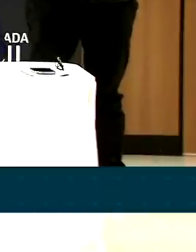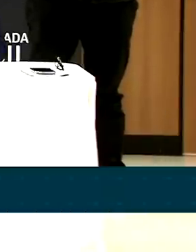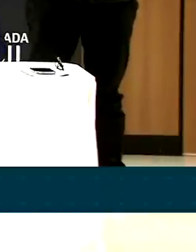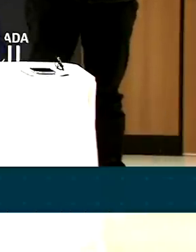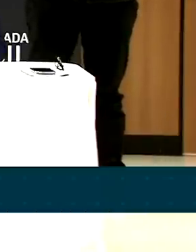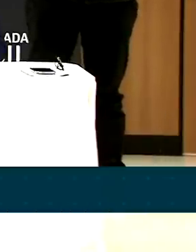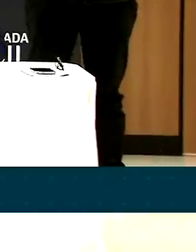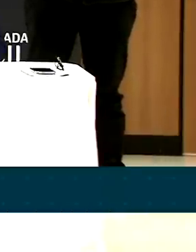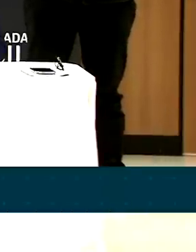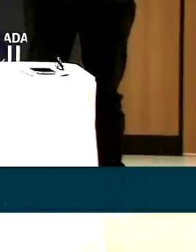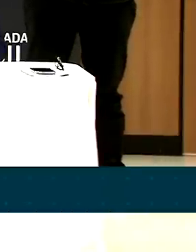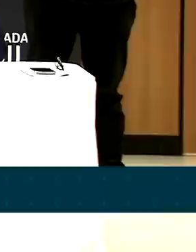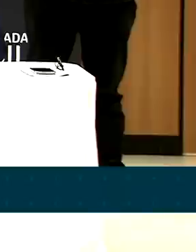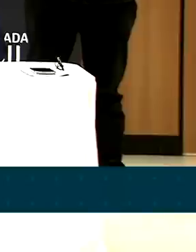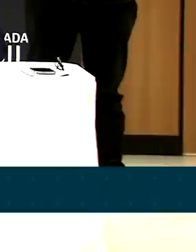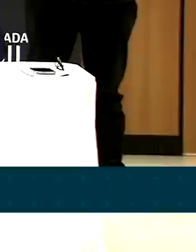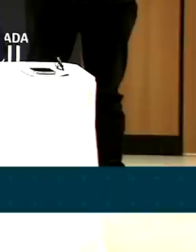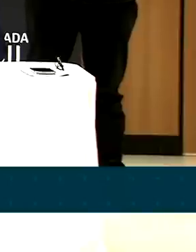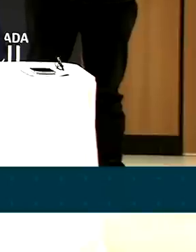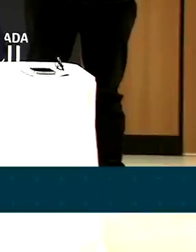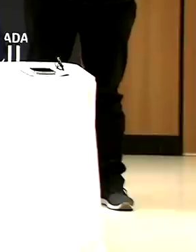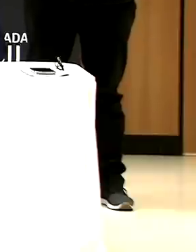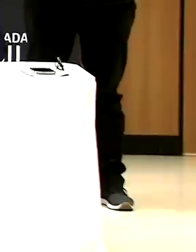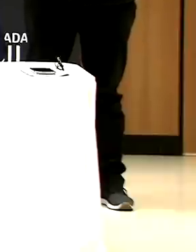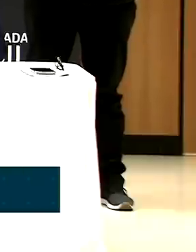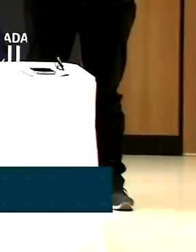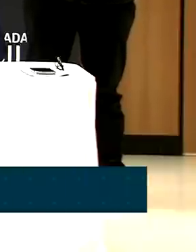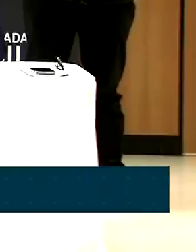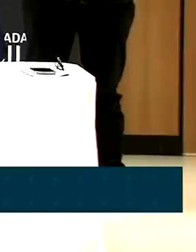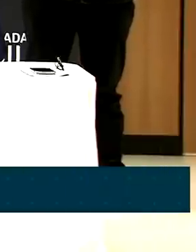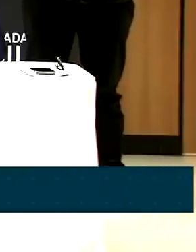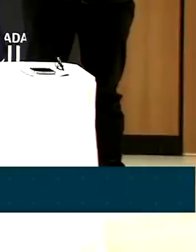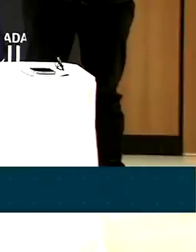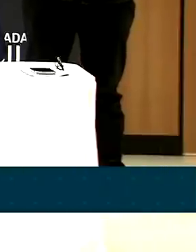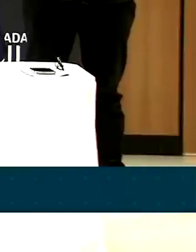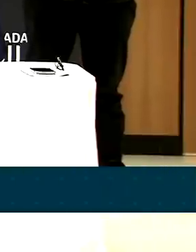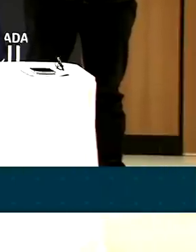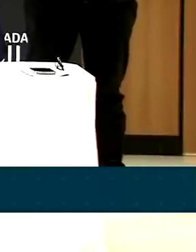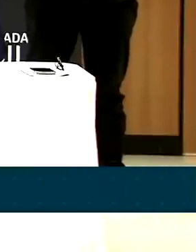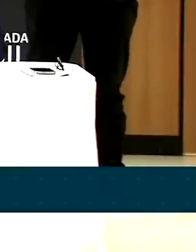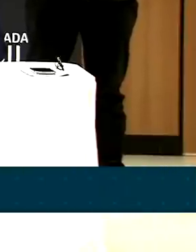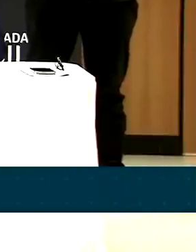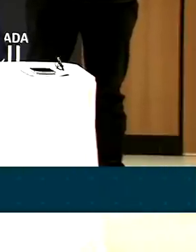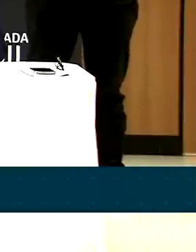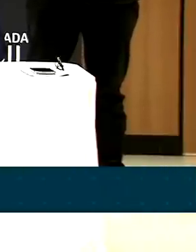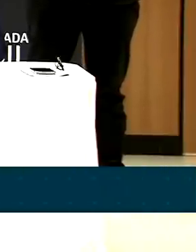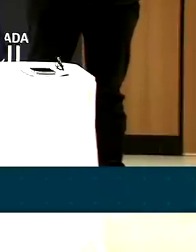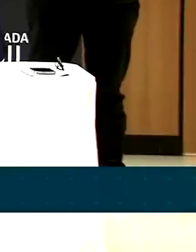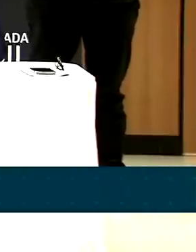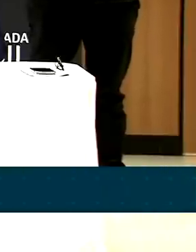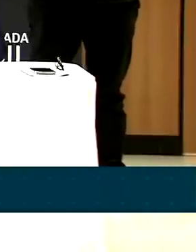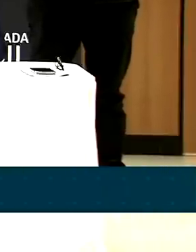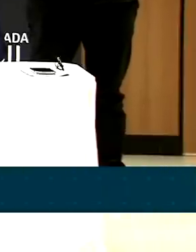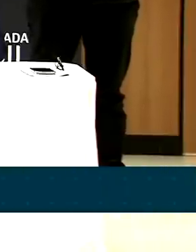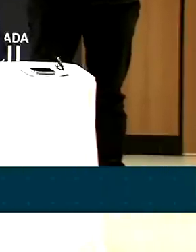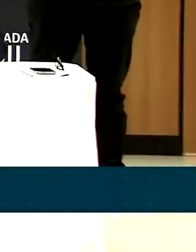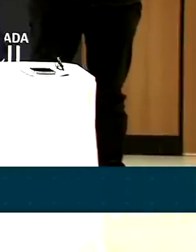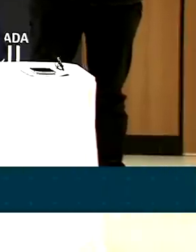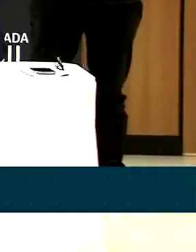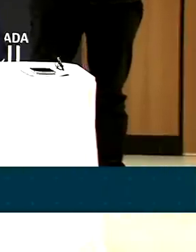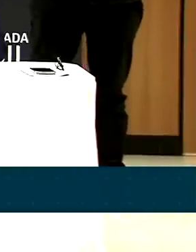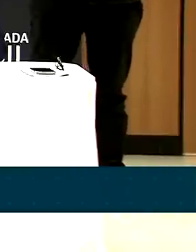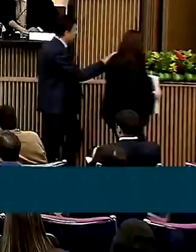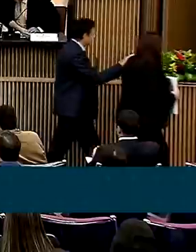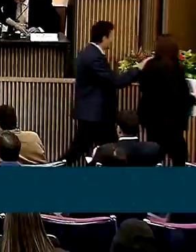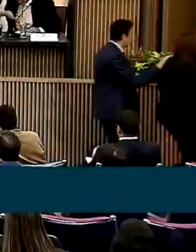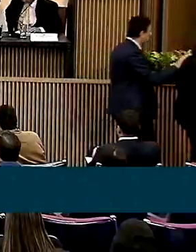maior conforto, para trazermos uma operação que respeitasse o vulnerável, que respeitasse aquela criança que naquele momento